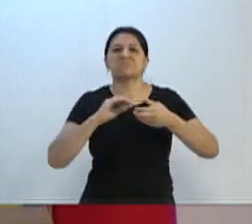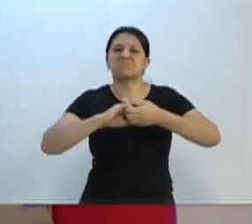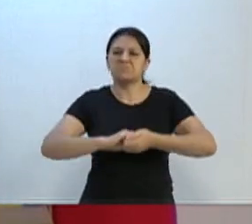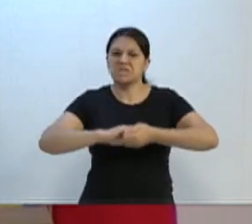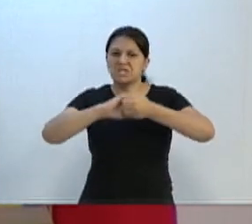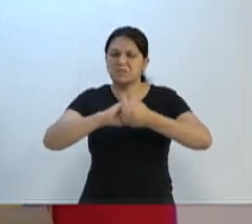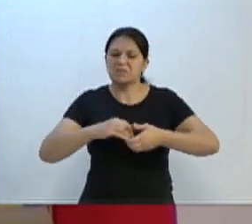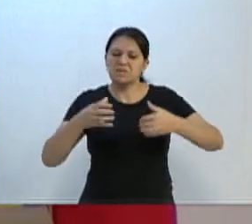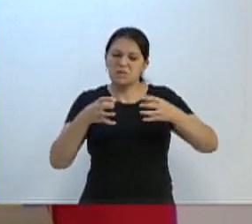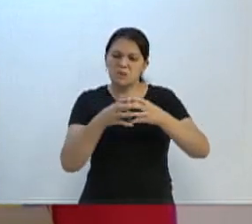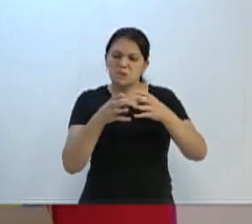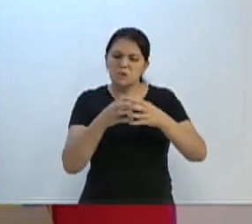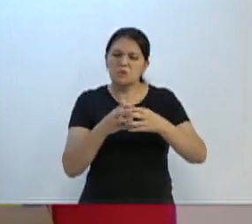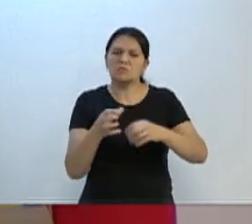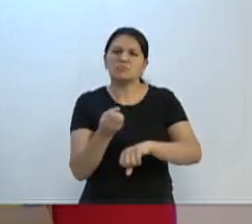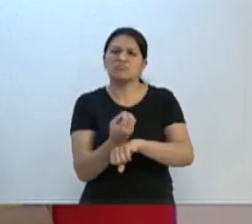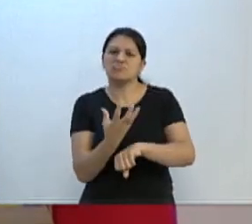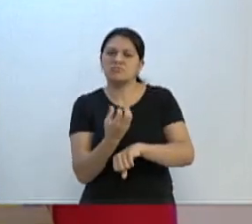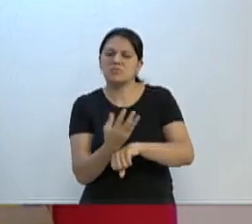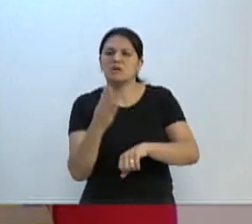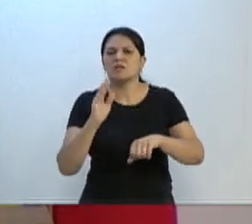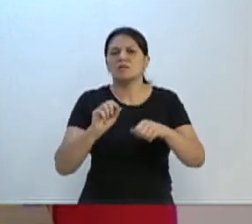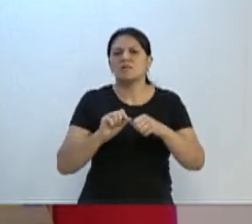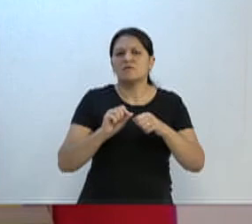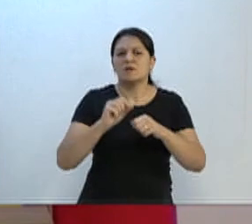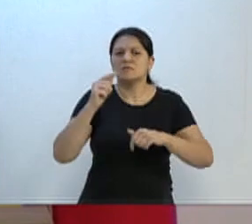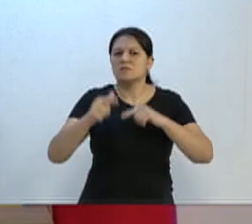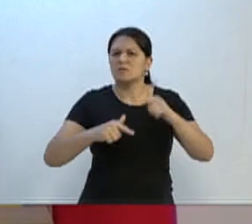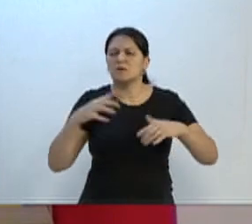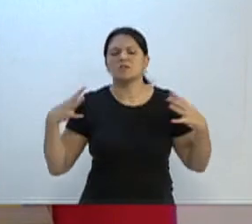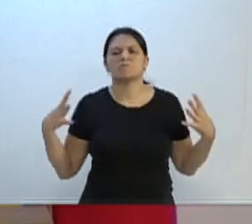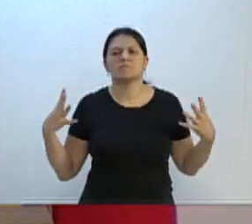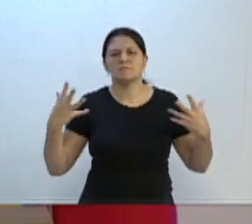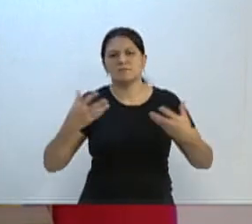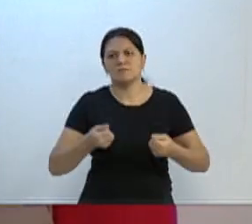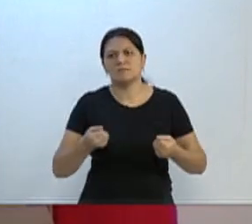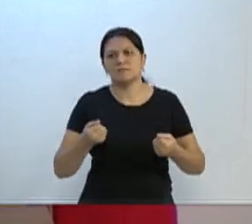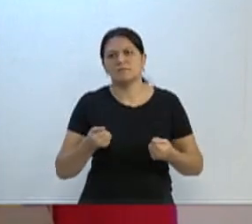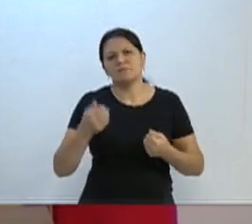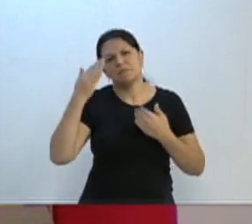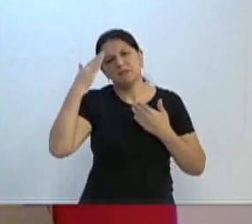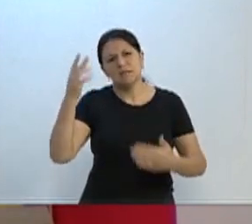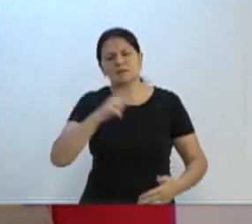toda a equipe do Samai, que faz esse trabalho fantástico. Para estar dois, seria isso. Obrigado, presidente.